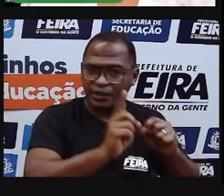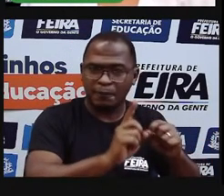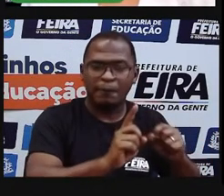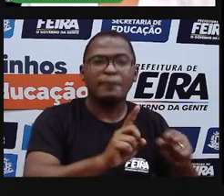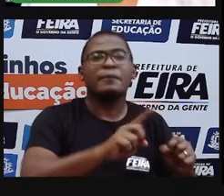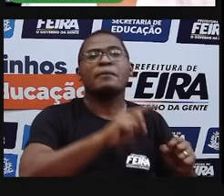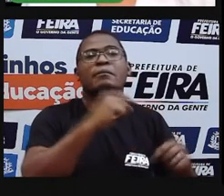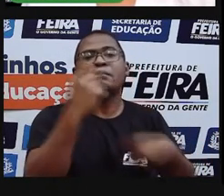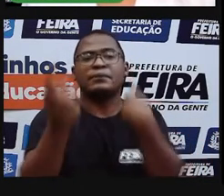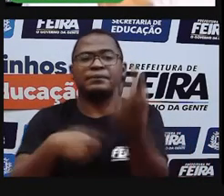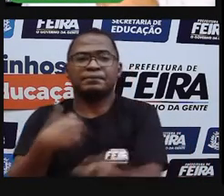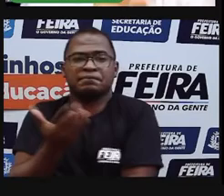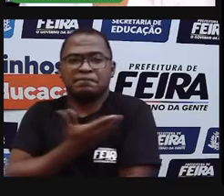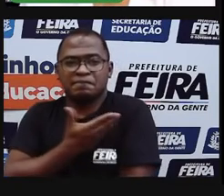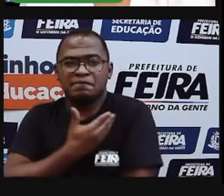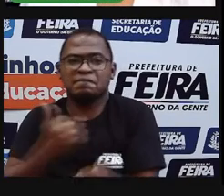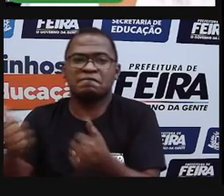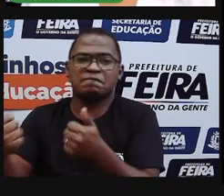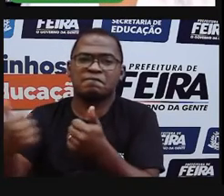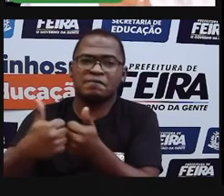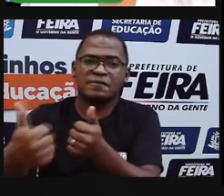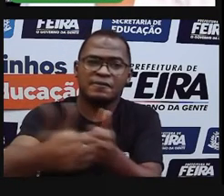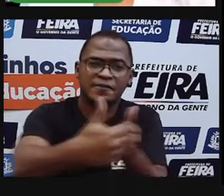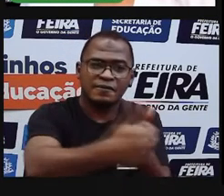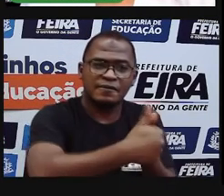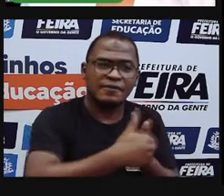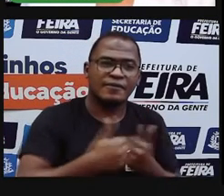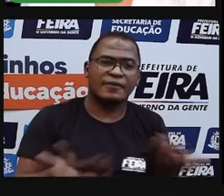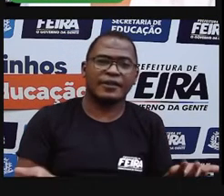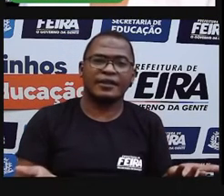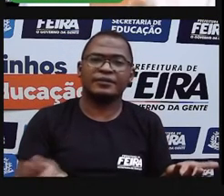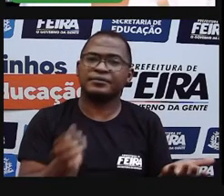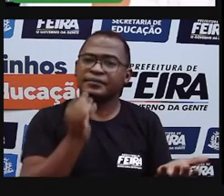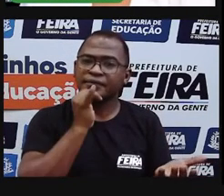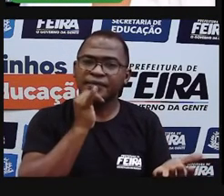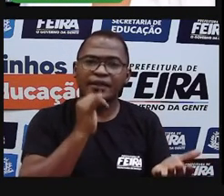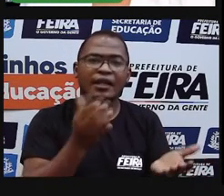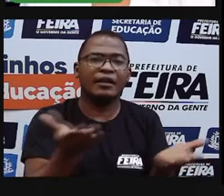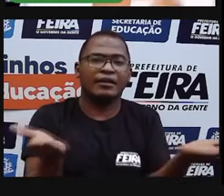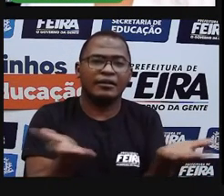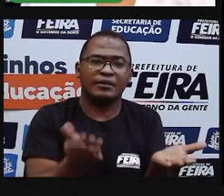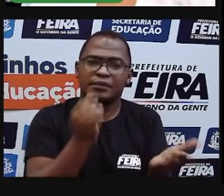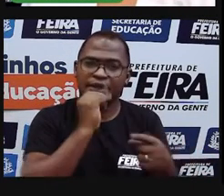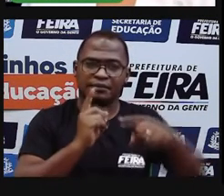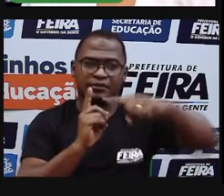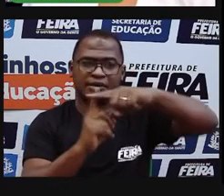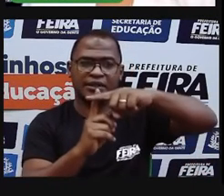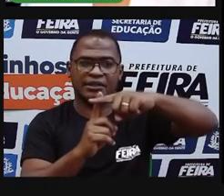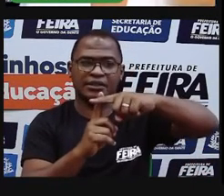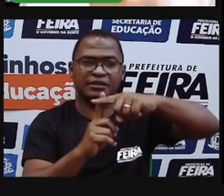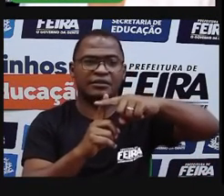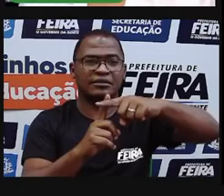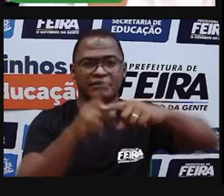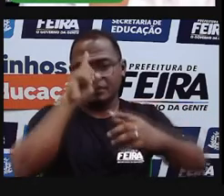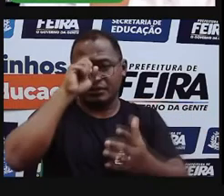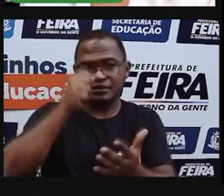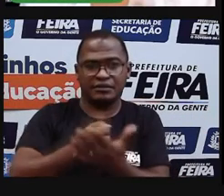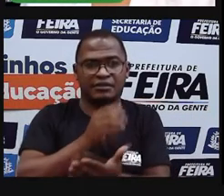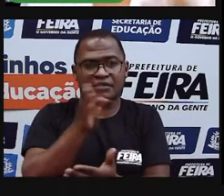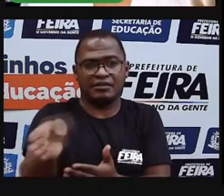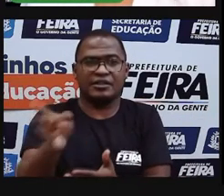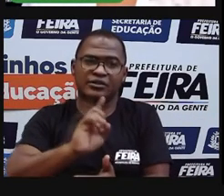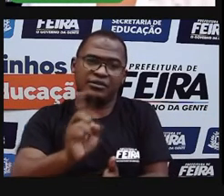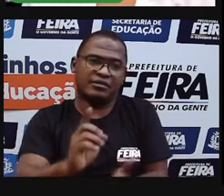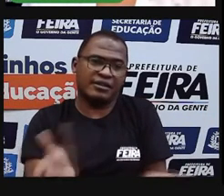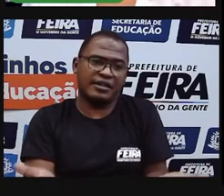dia. Mas a comunidade do futebol, a comunidade, de repente, de uma determinada igreja, a gente escolhe. Ou, se não quiser também